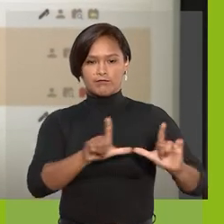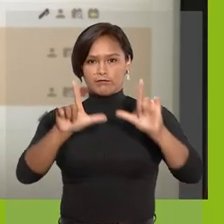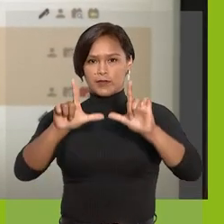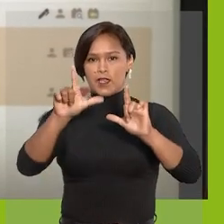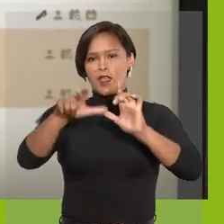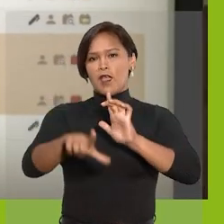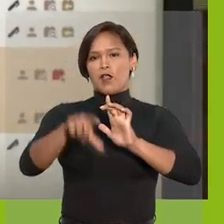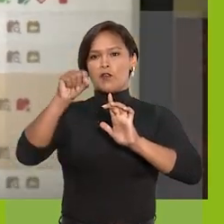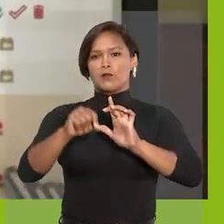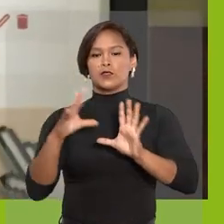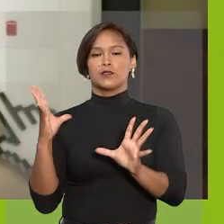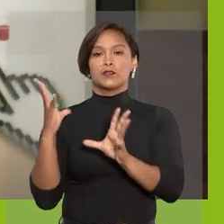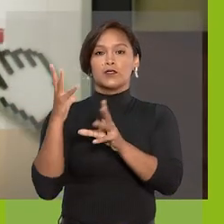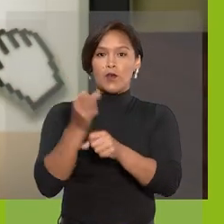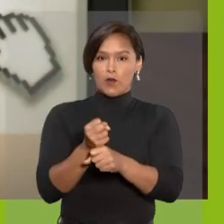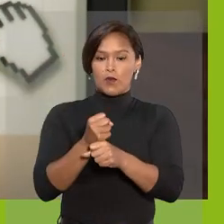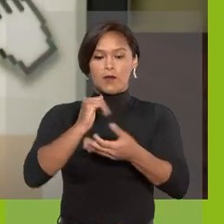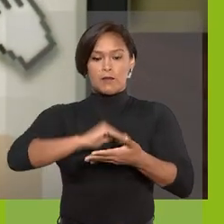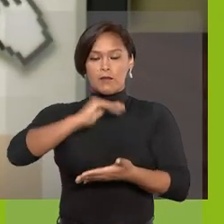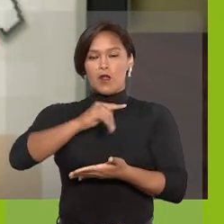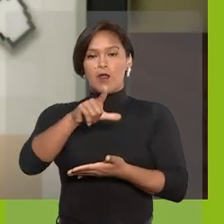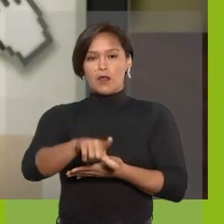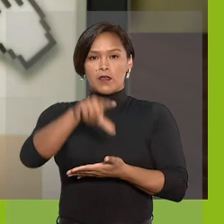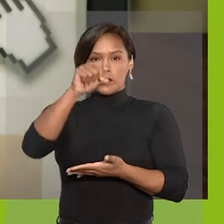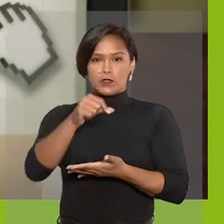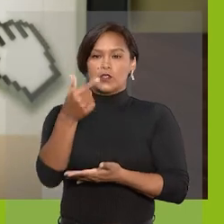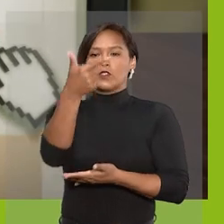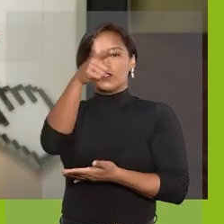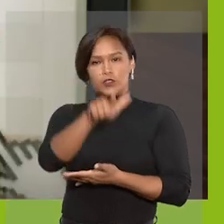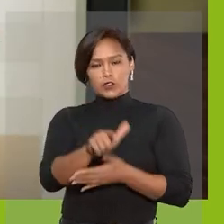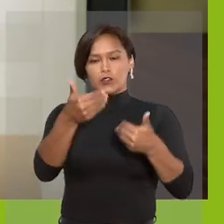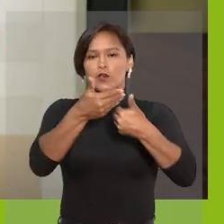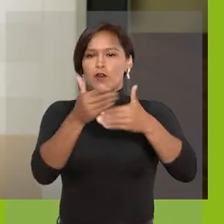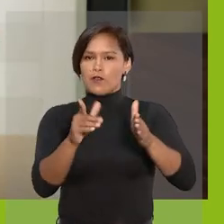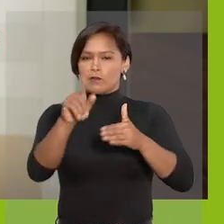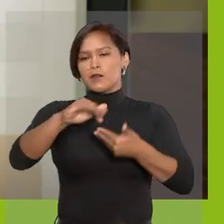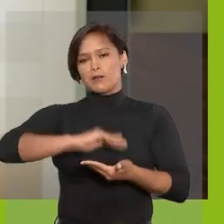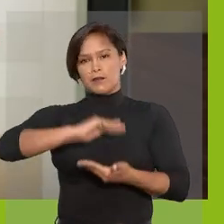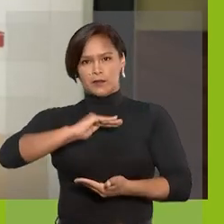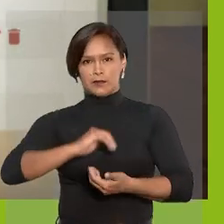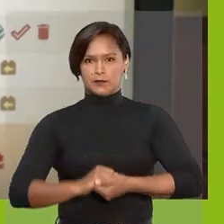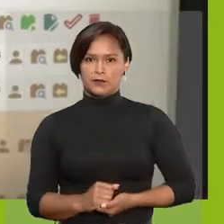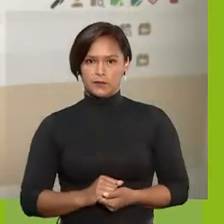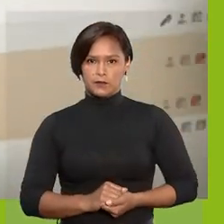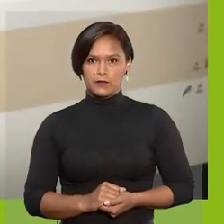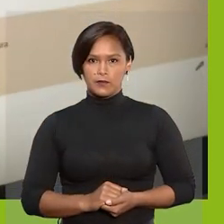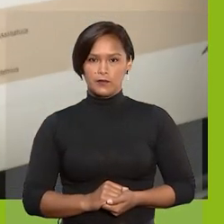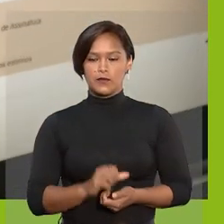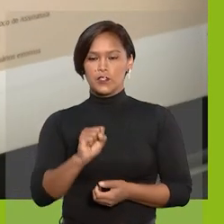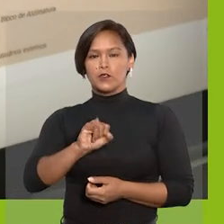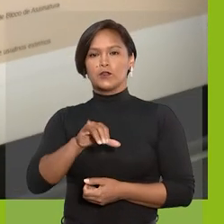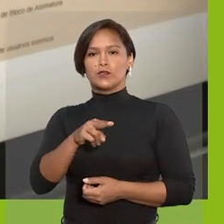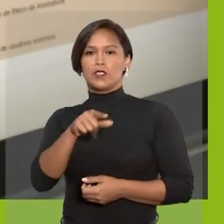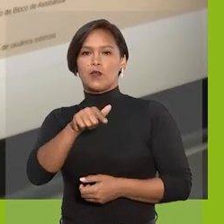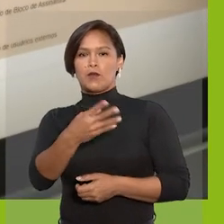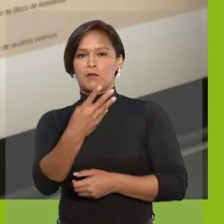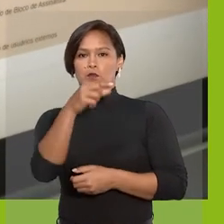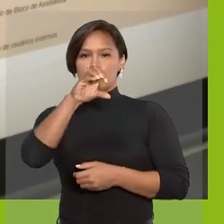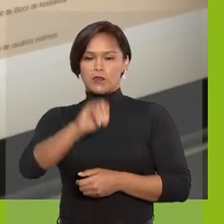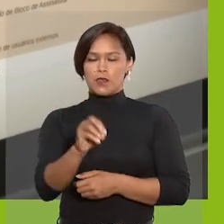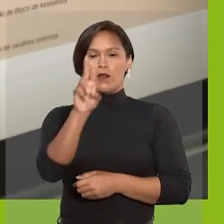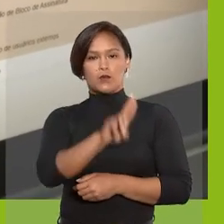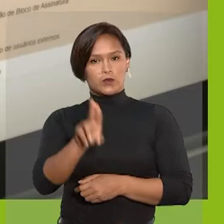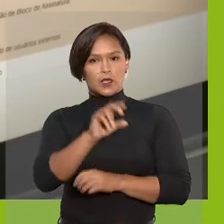a opção Concluído e clicar no ícone Reabrir Bloco. No SEI 4.0, o